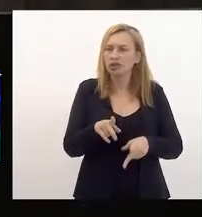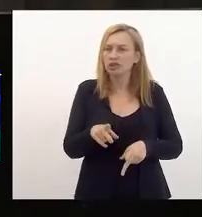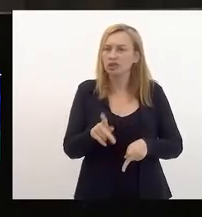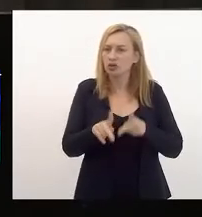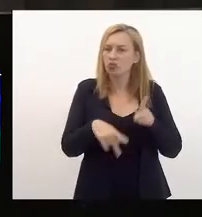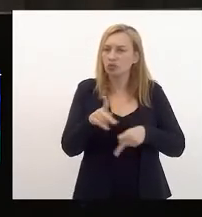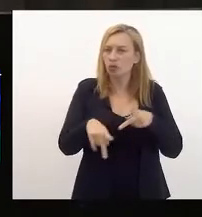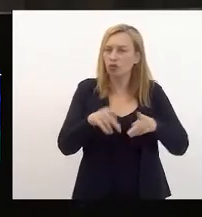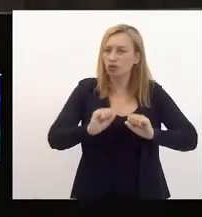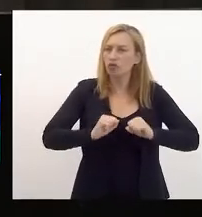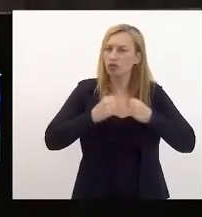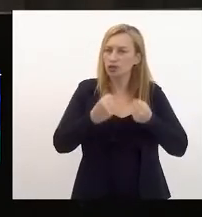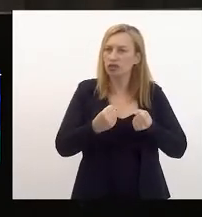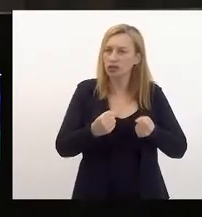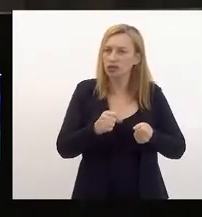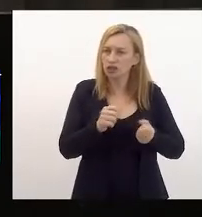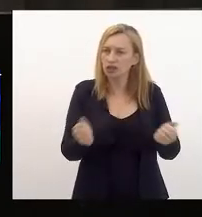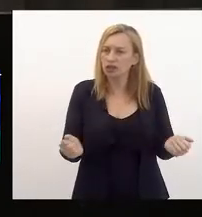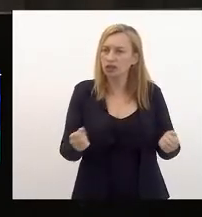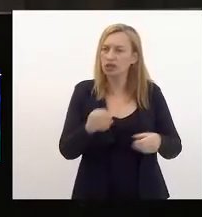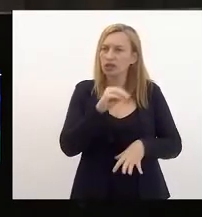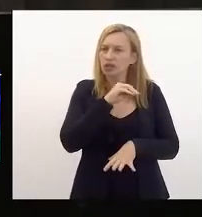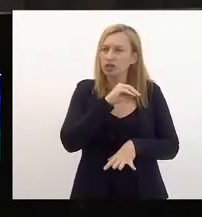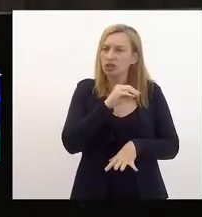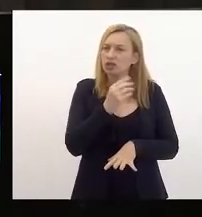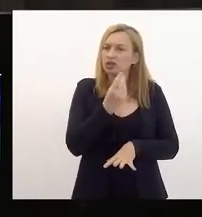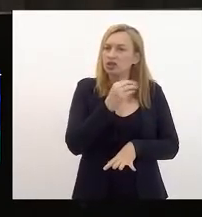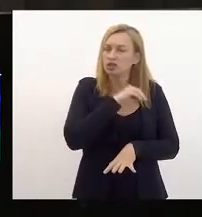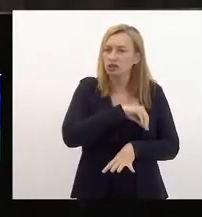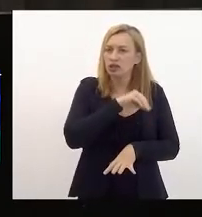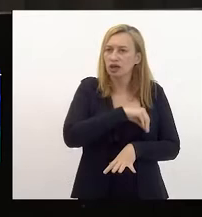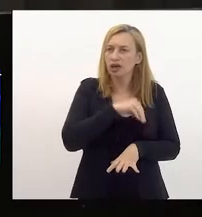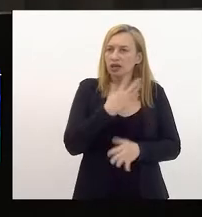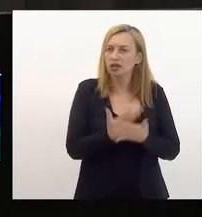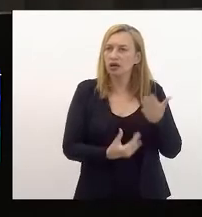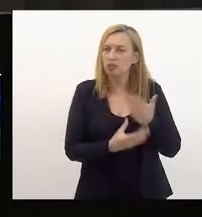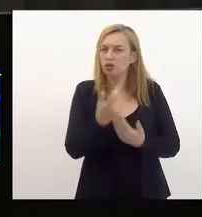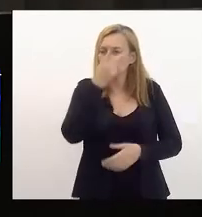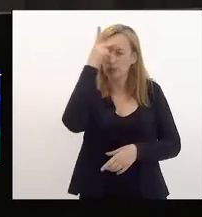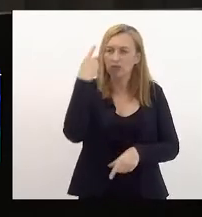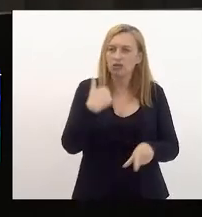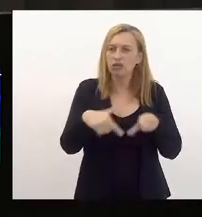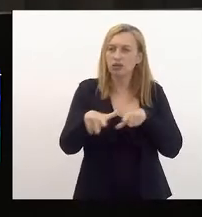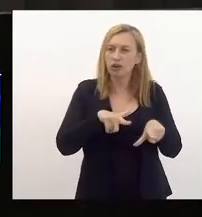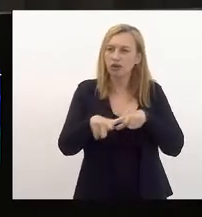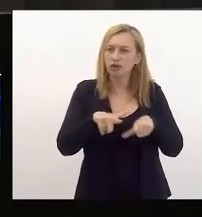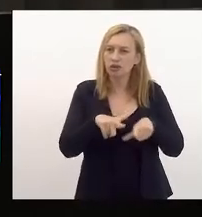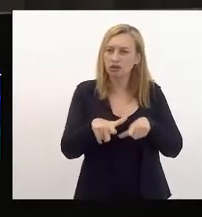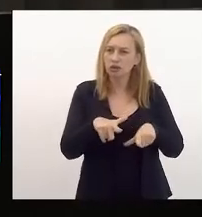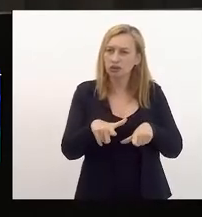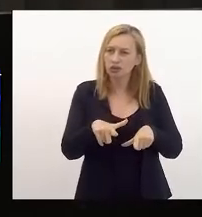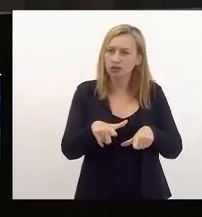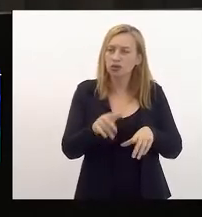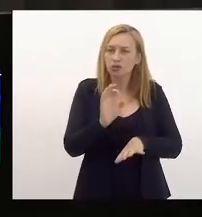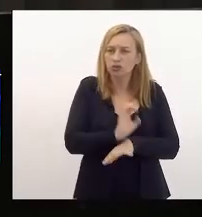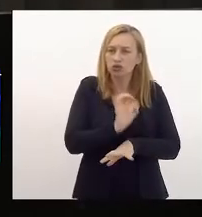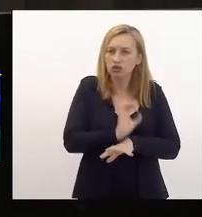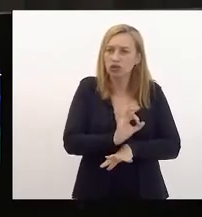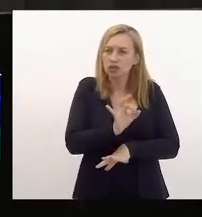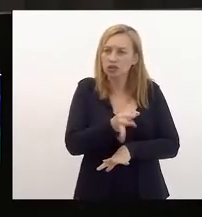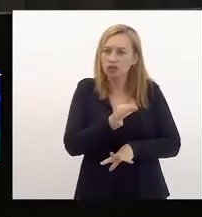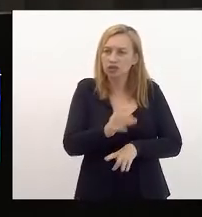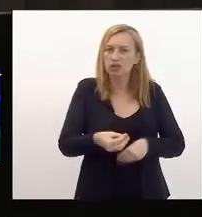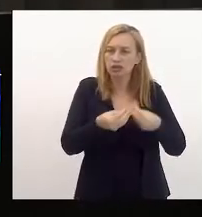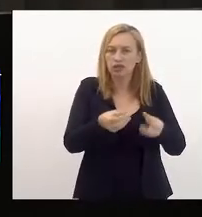economia fortalecida é aquela que tem renda na mão do trabalhador. Uma economia fortalecida é a de vinda de um Estado que garante